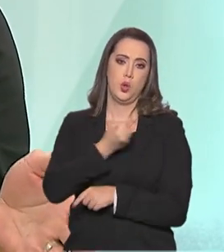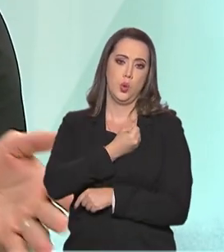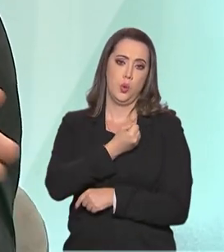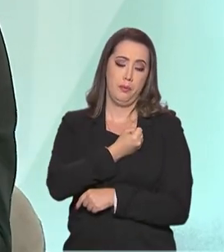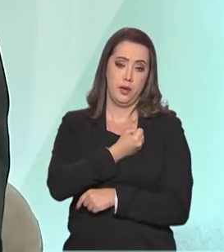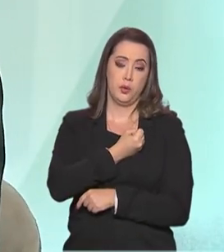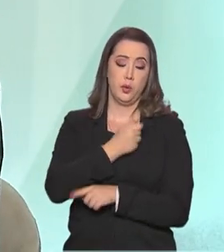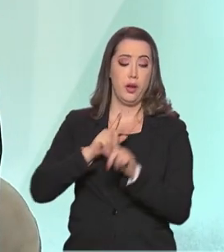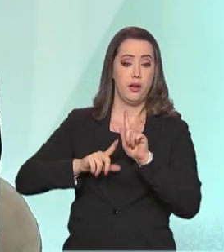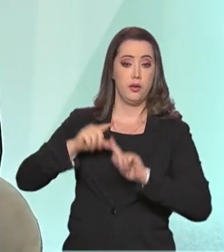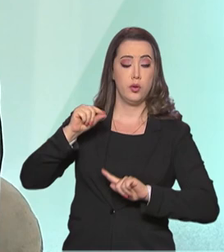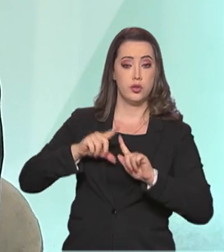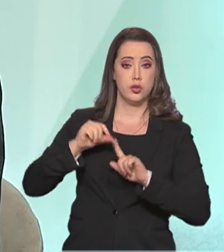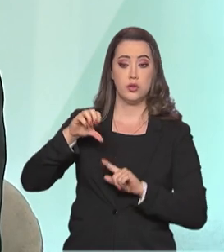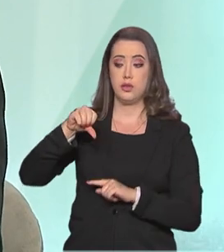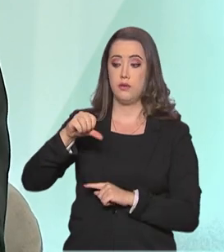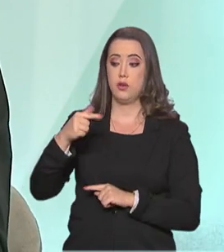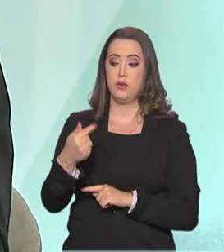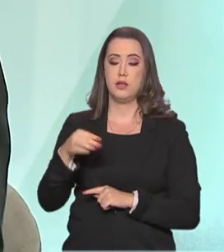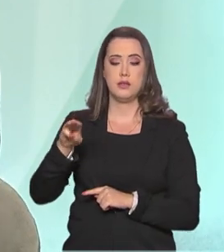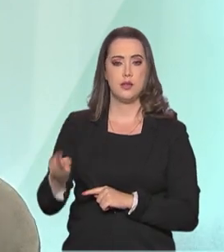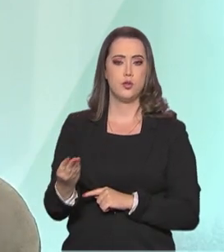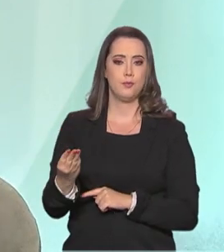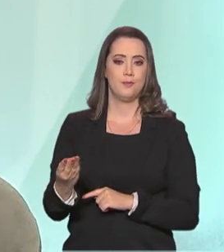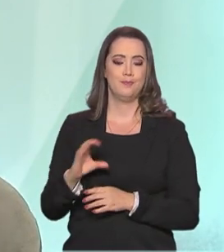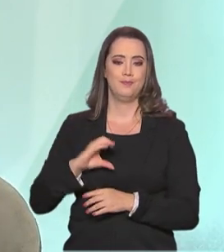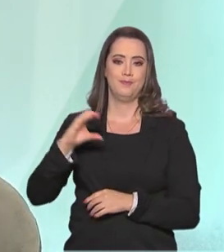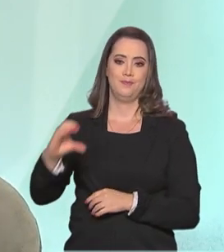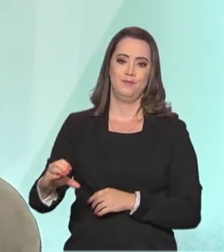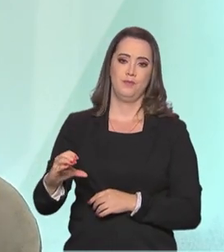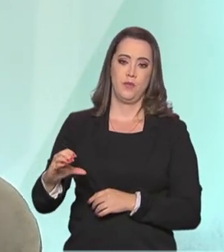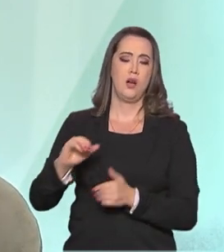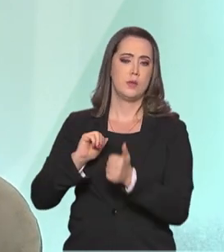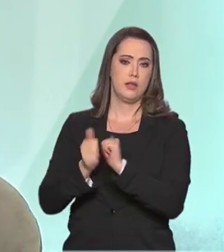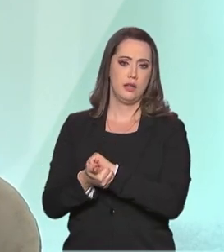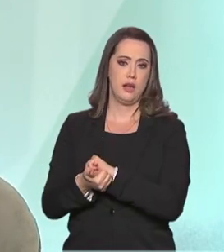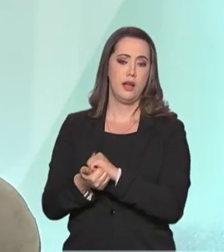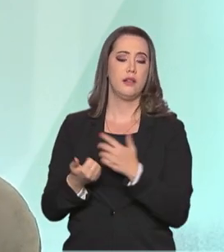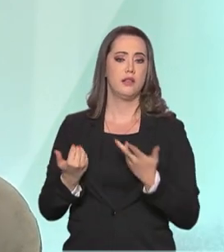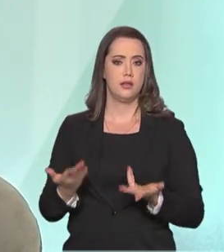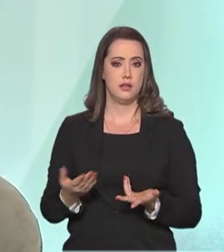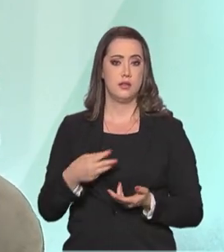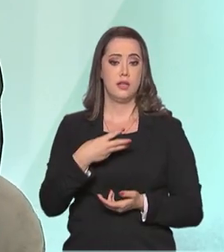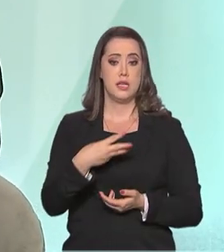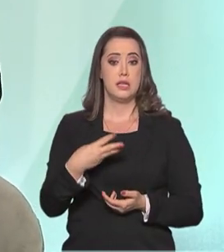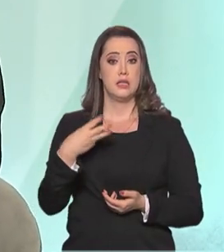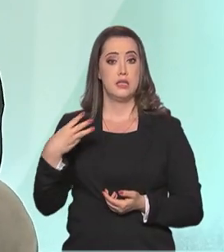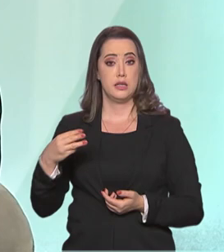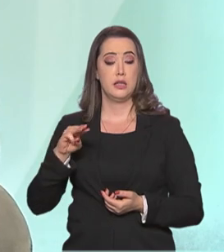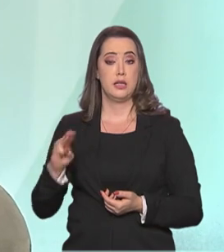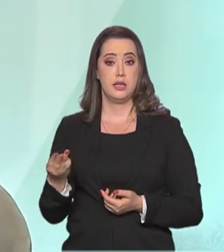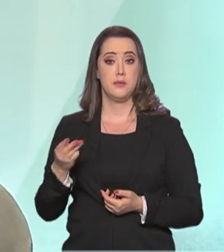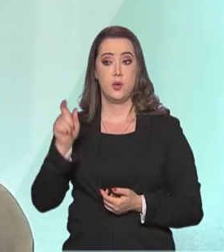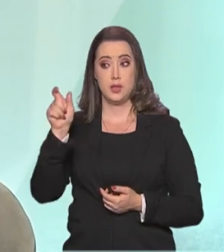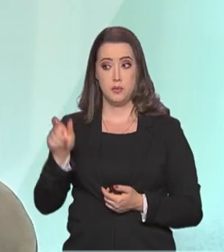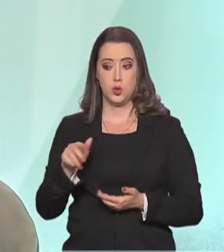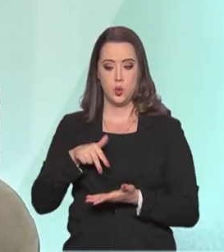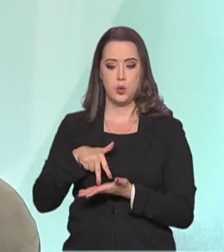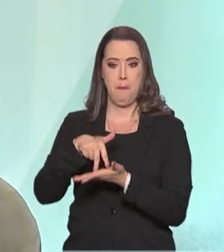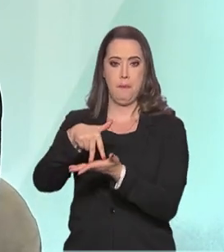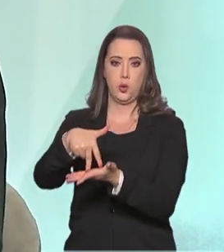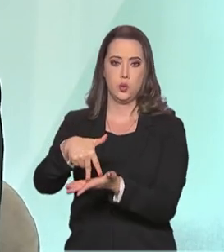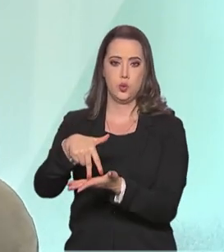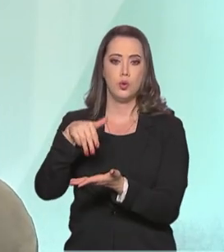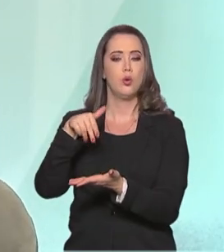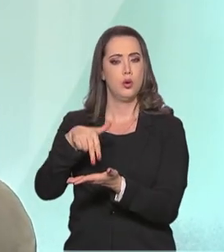milhões destinados aos atletas olímpicos e paralímpicos, 36 milhões destinados aos bolsistas pódios. Ainda teremos mais um edital